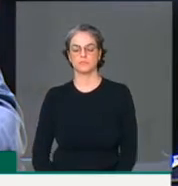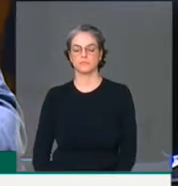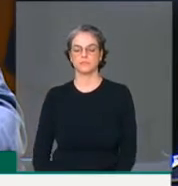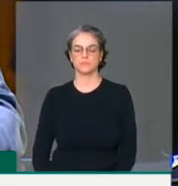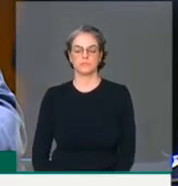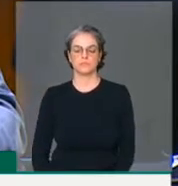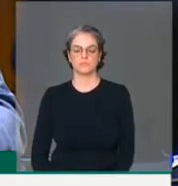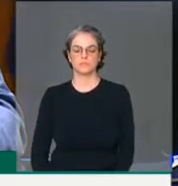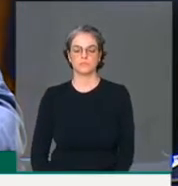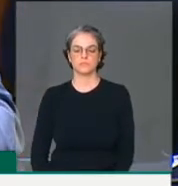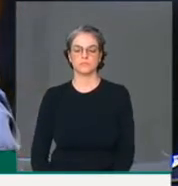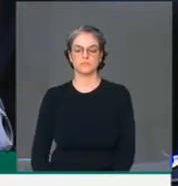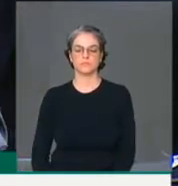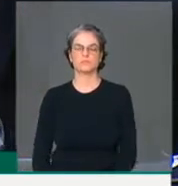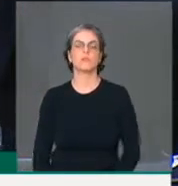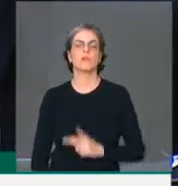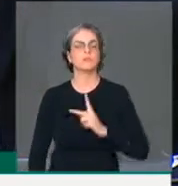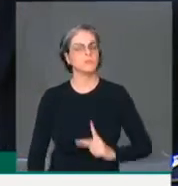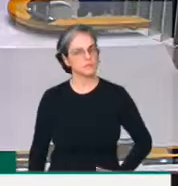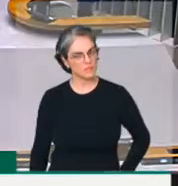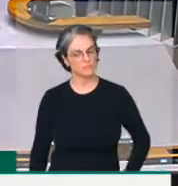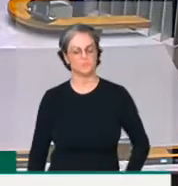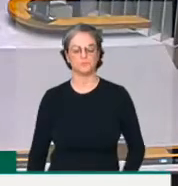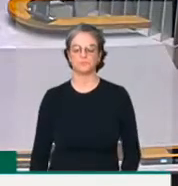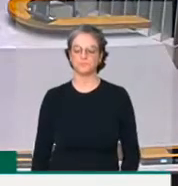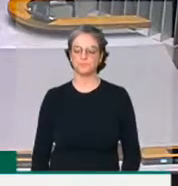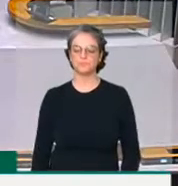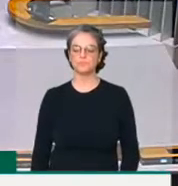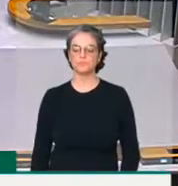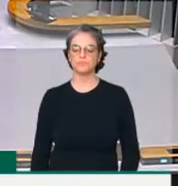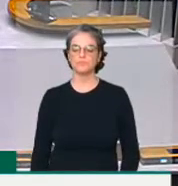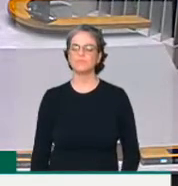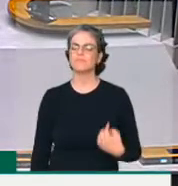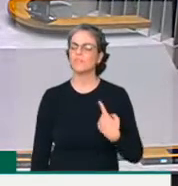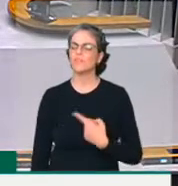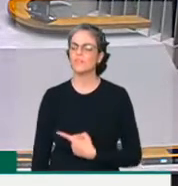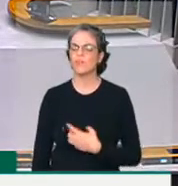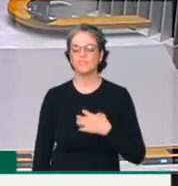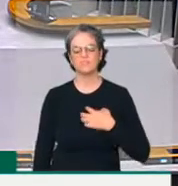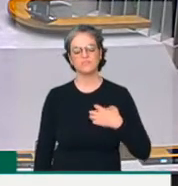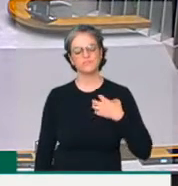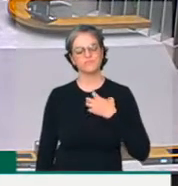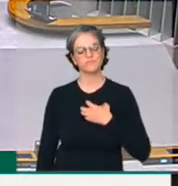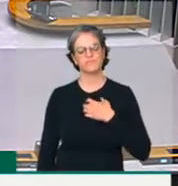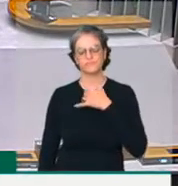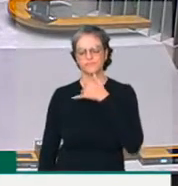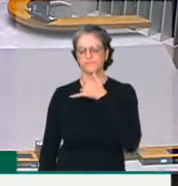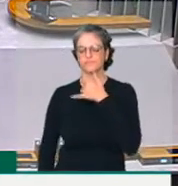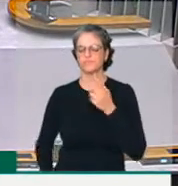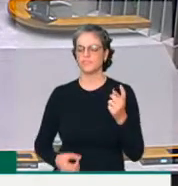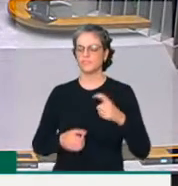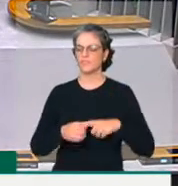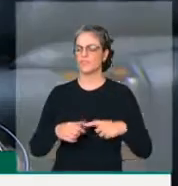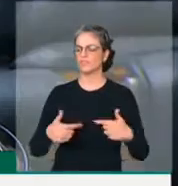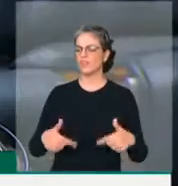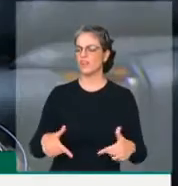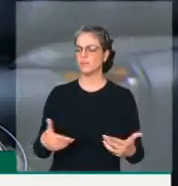Presidente, eu confesso que nós estamos muito desapontados com o retorno das atividades.